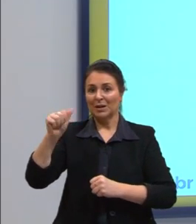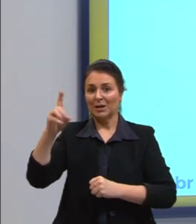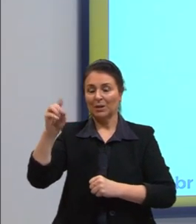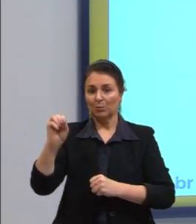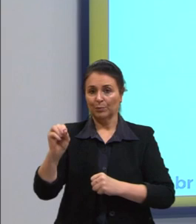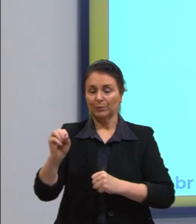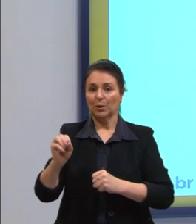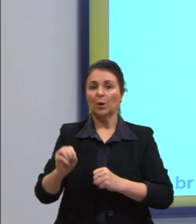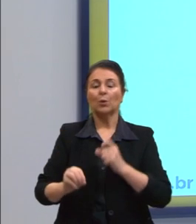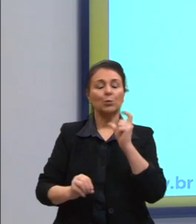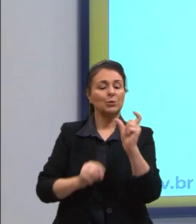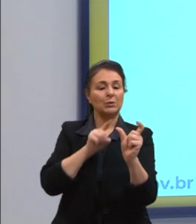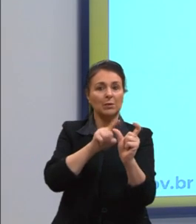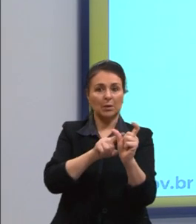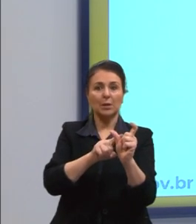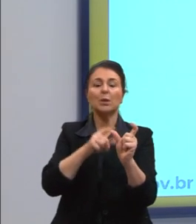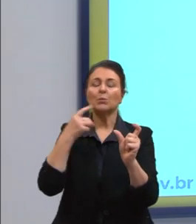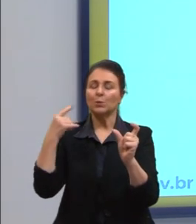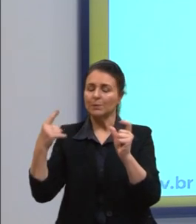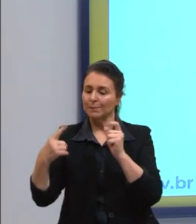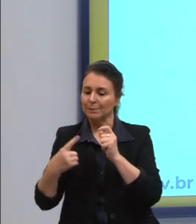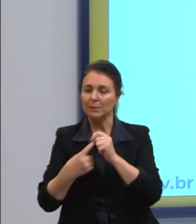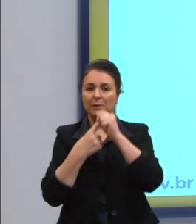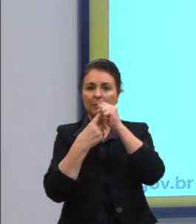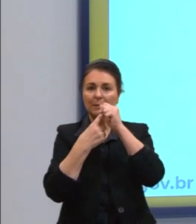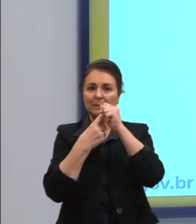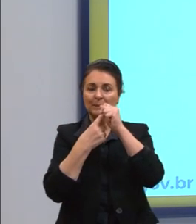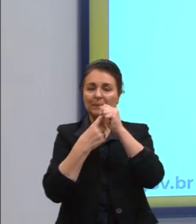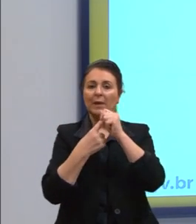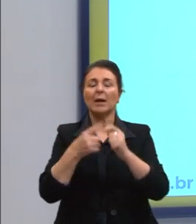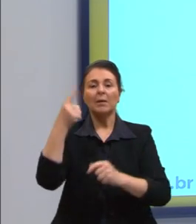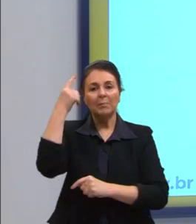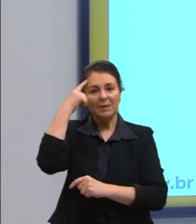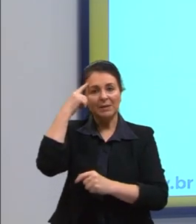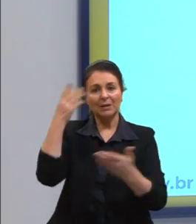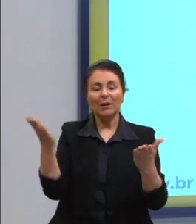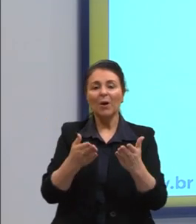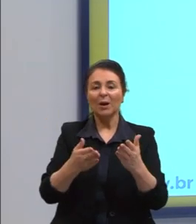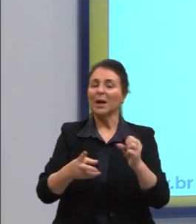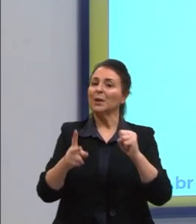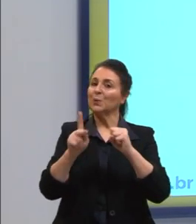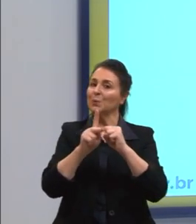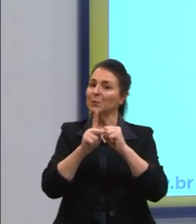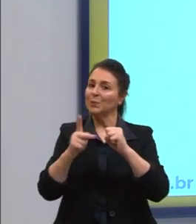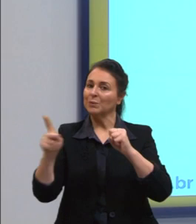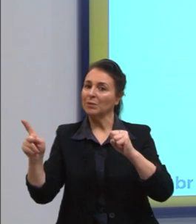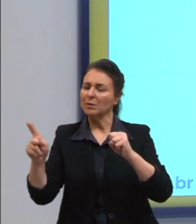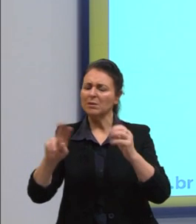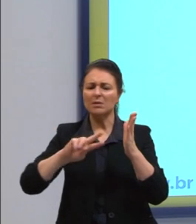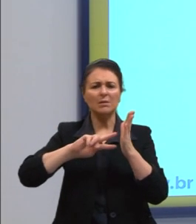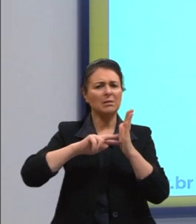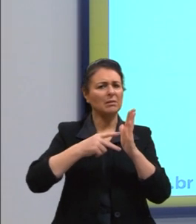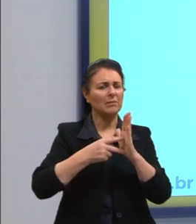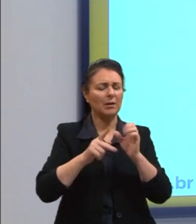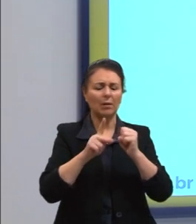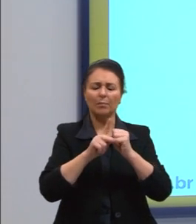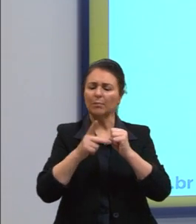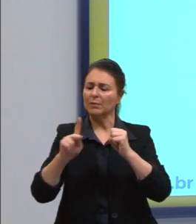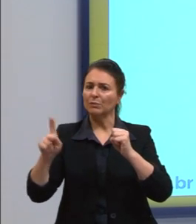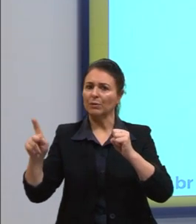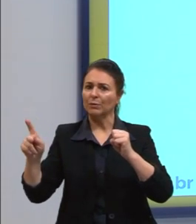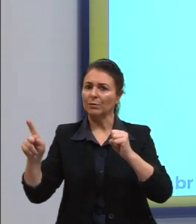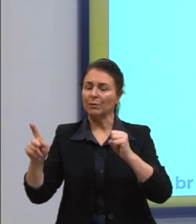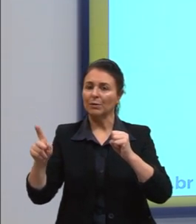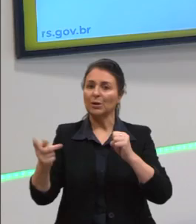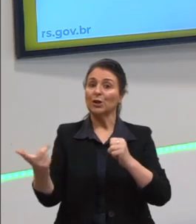essenciais. Pensando ali, então, sobre os predicados. O que são predicados? Volta aqui para